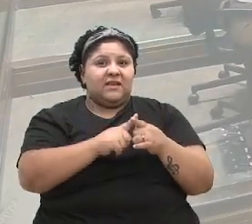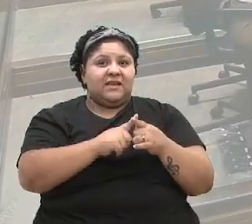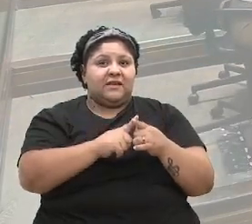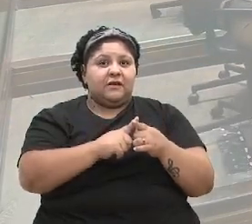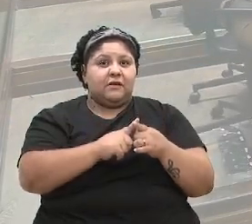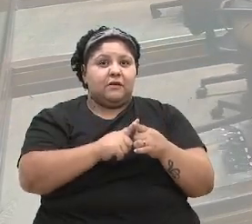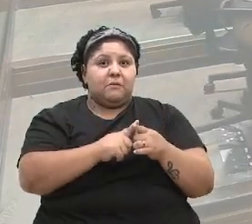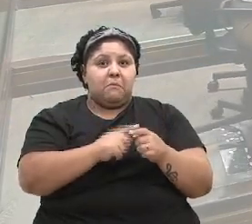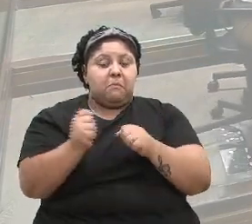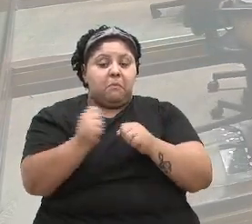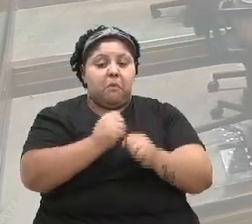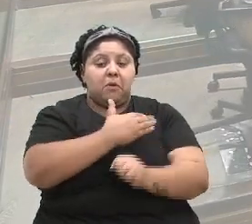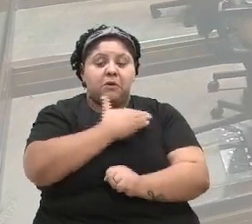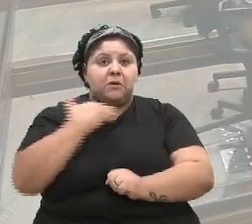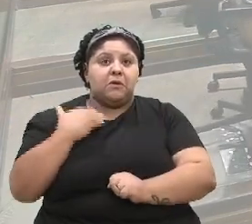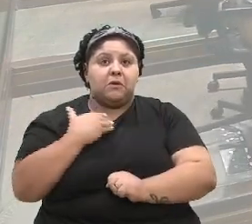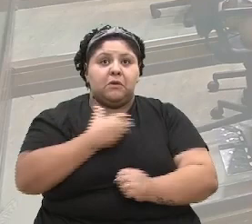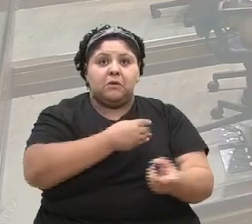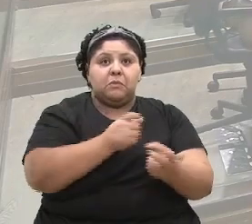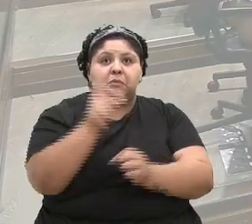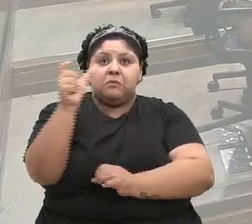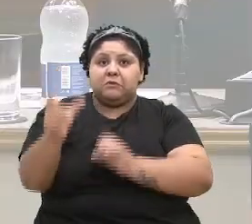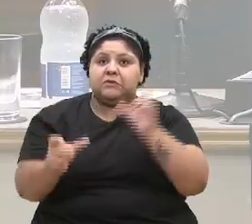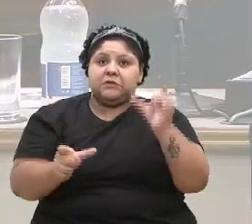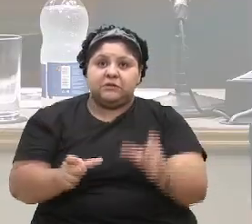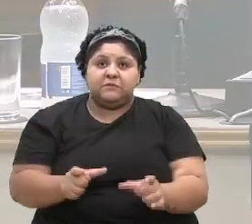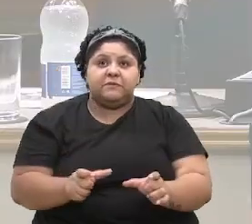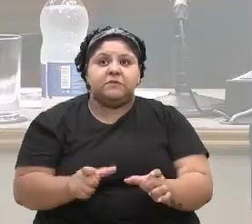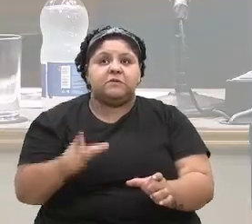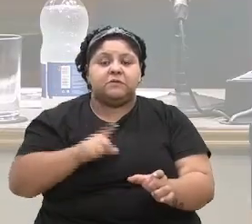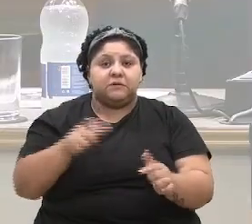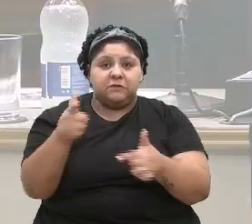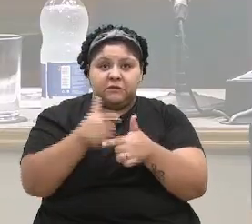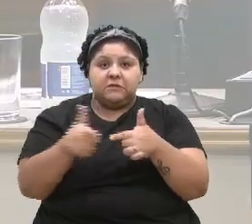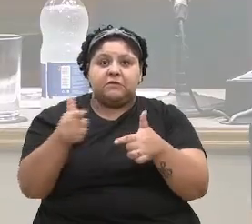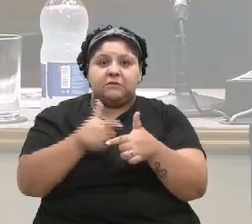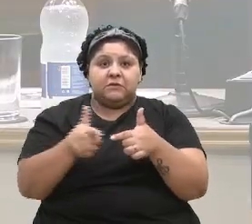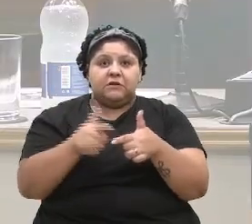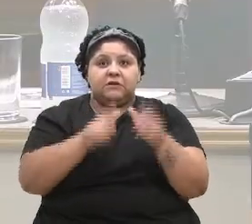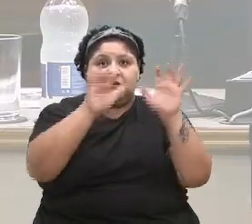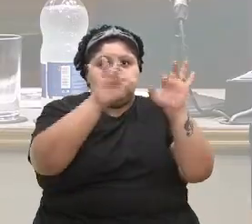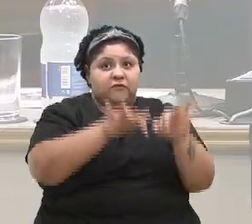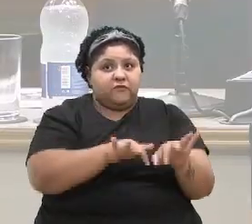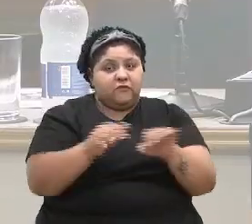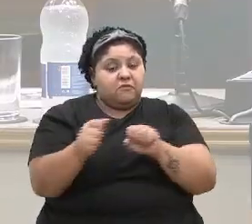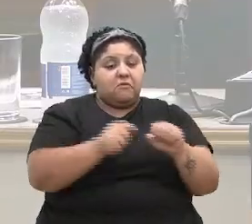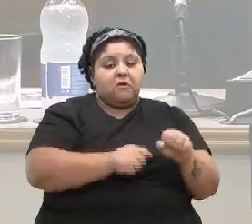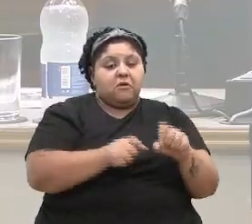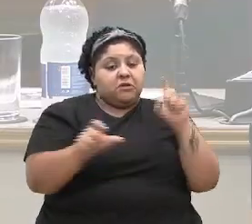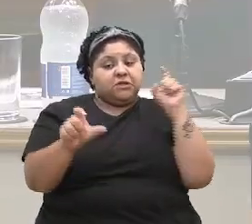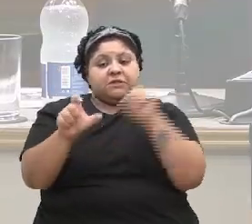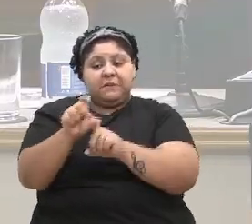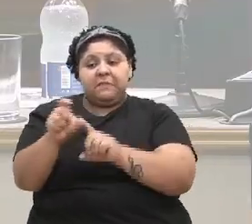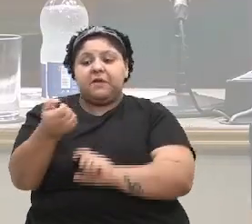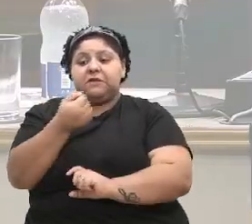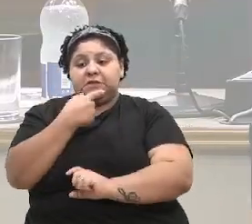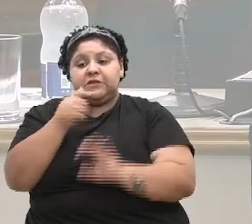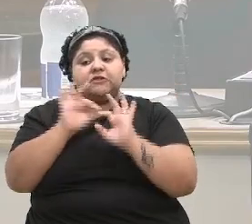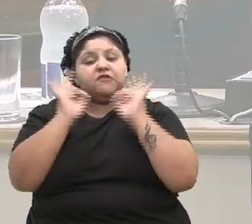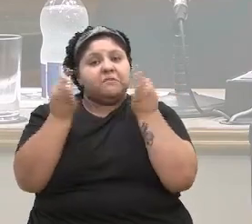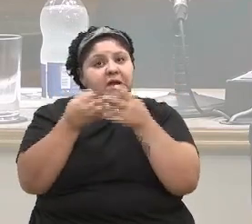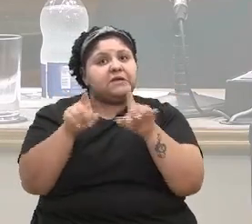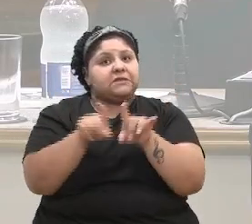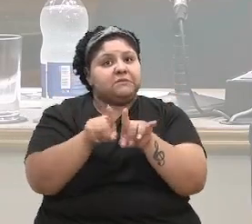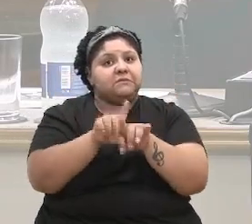a muitos pacientes e que pode causar os severos problemas que a suspensão pode causar àqueles que dependem da medicação de seus familiares.